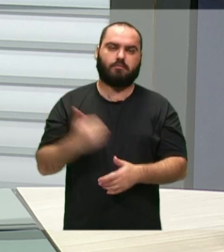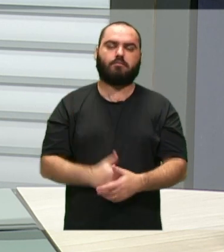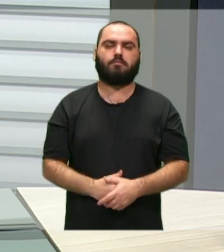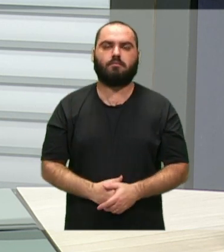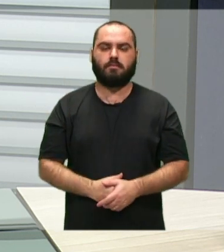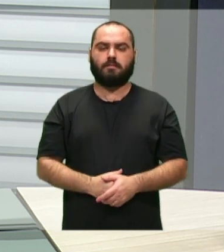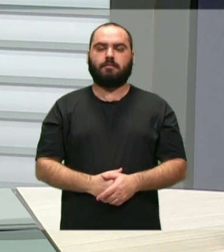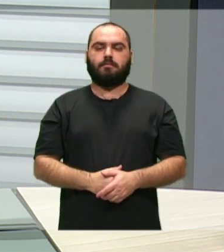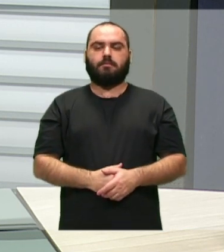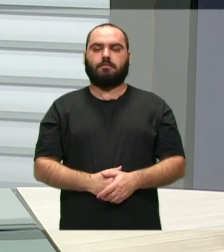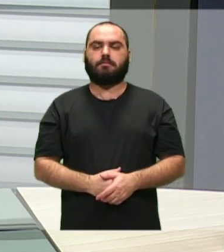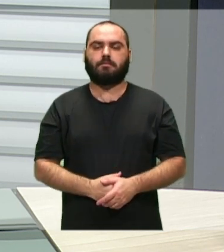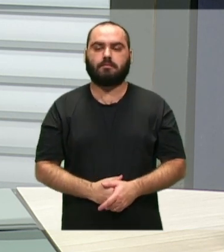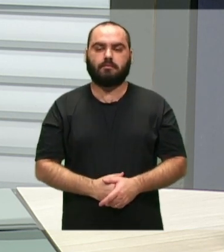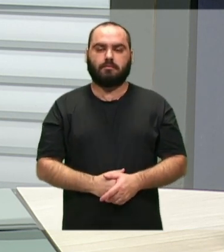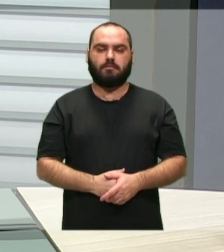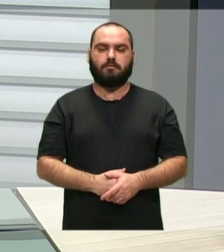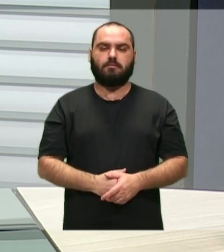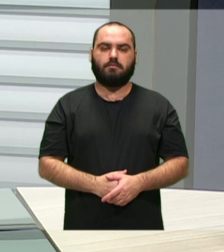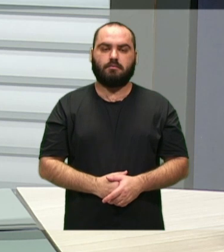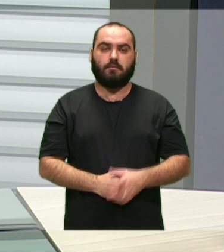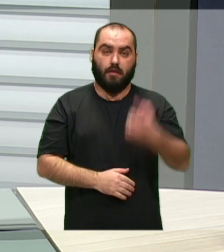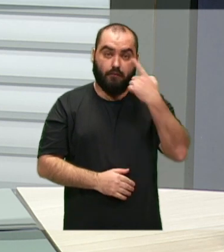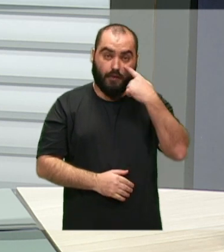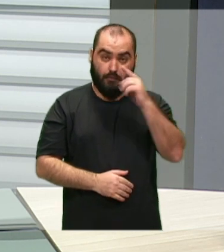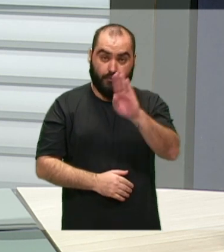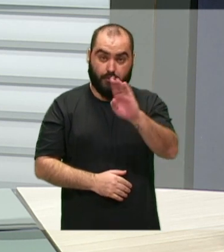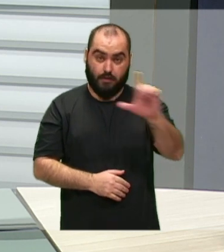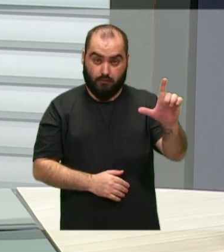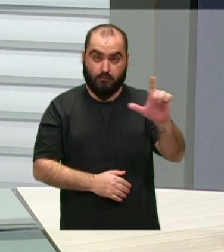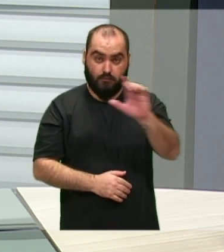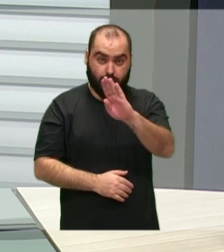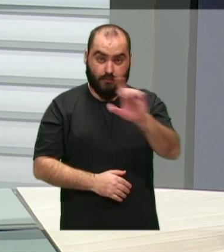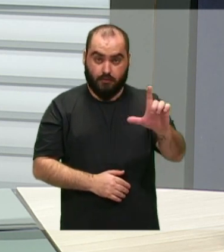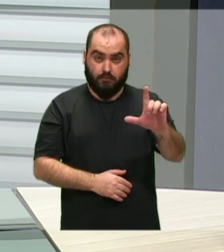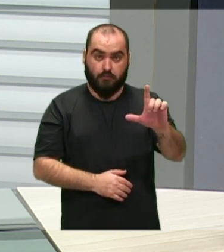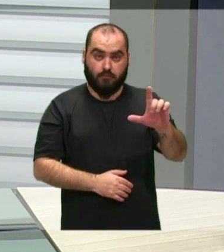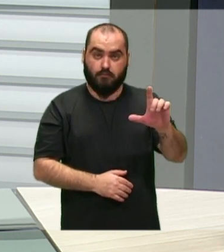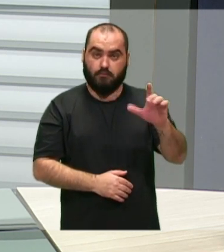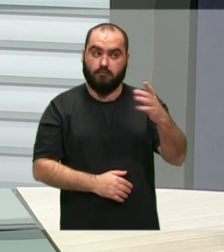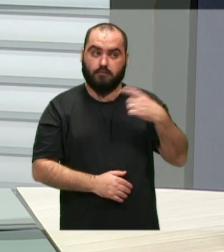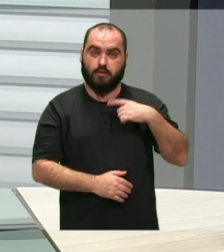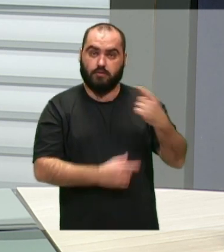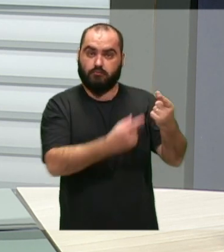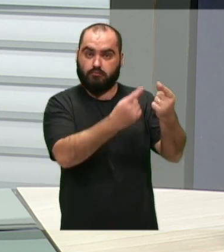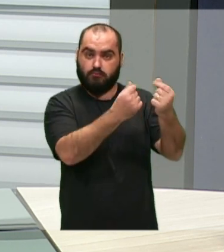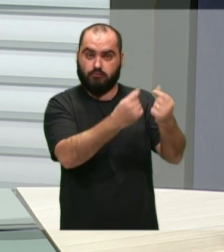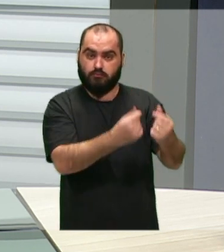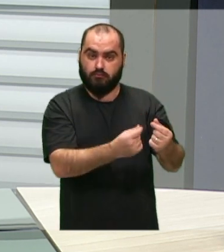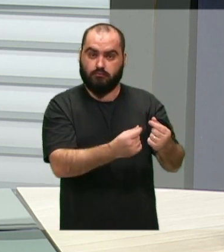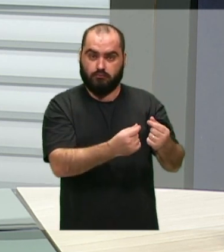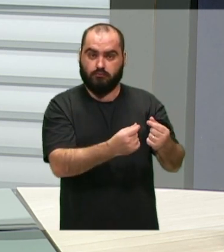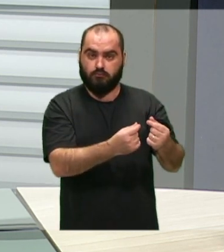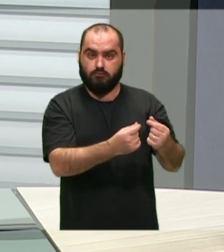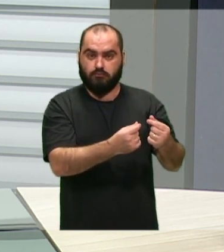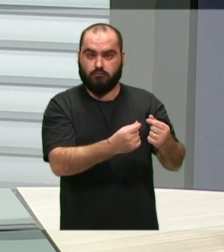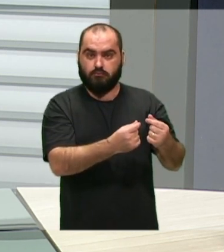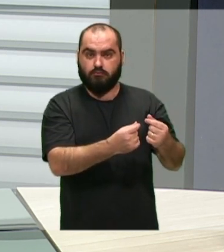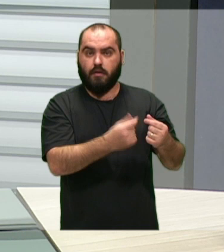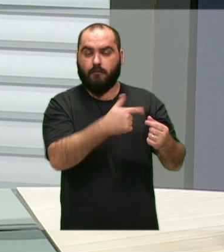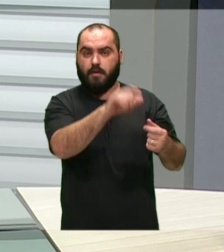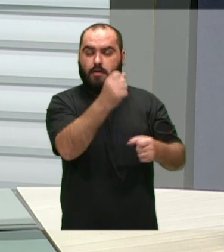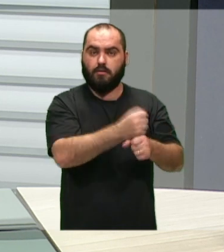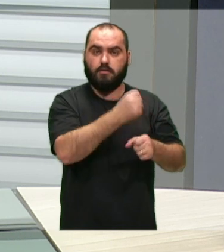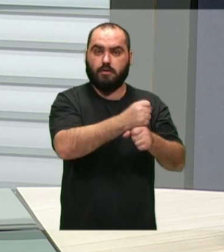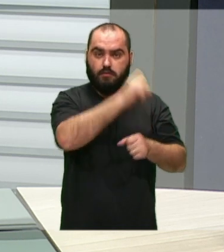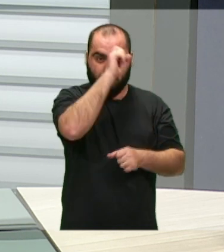para nós demonstrar como é possível, Blumenau, uma cidade que, do ponto de vista de arrecadação, hoje, acho que está até atrás da gente, vai construir um